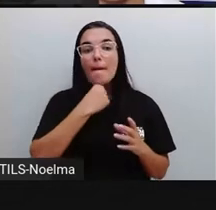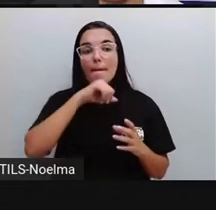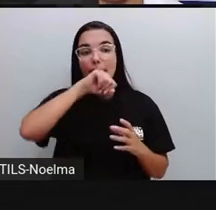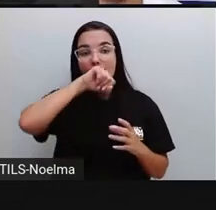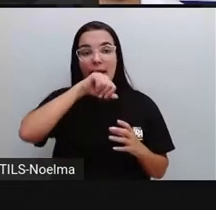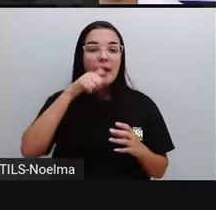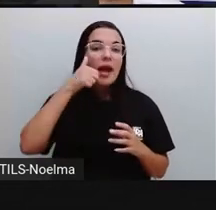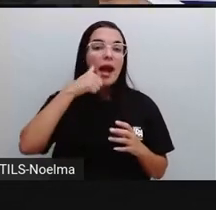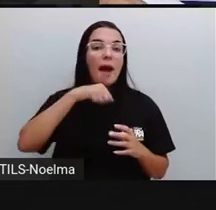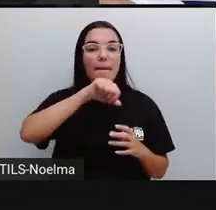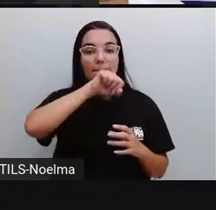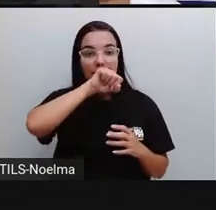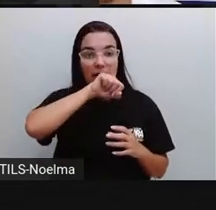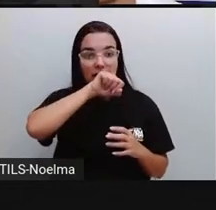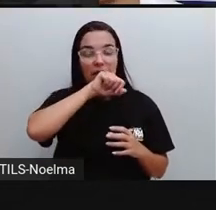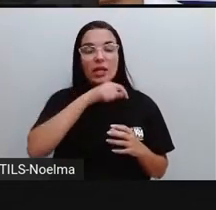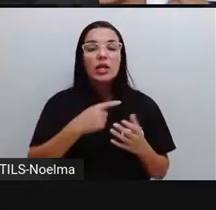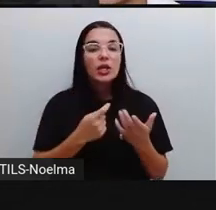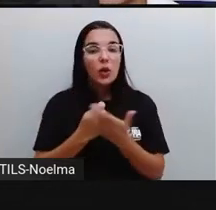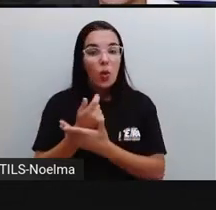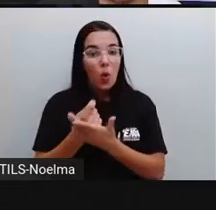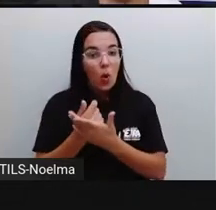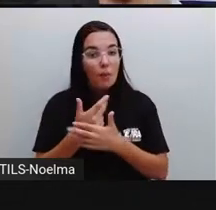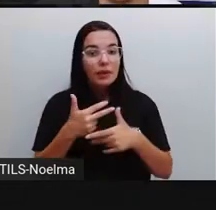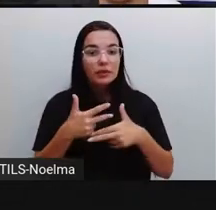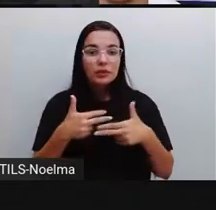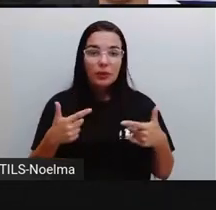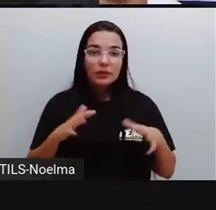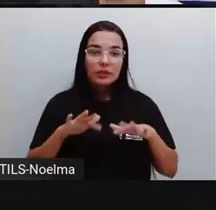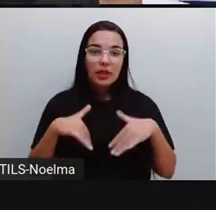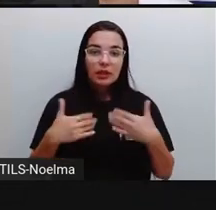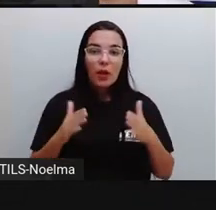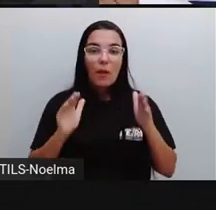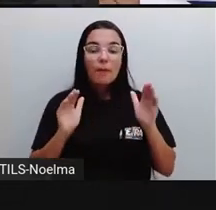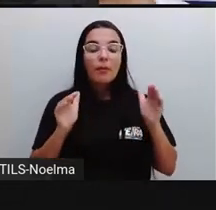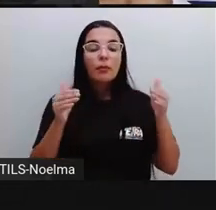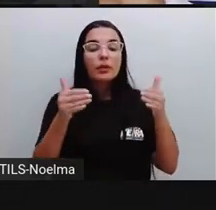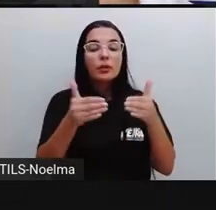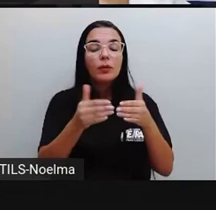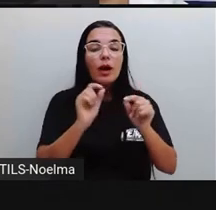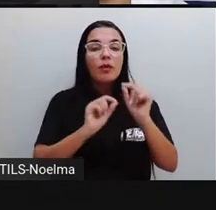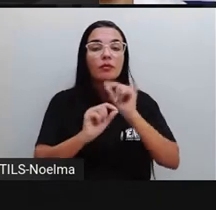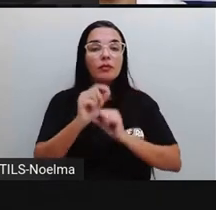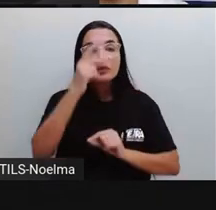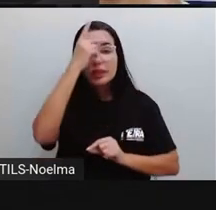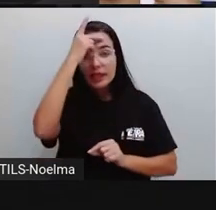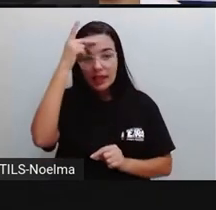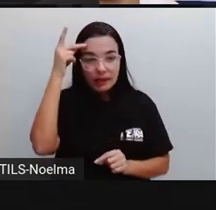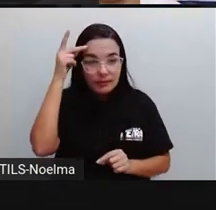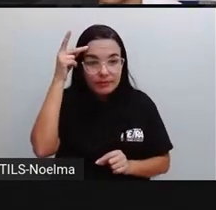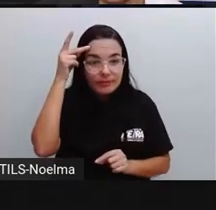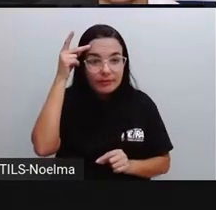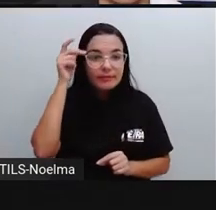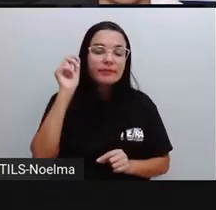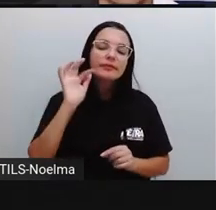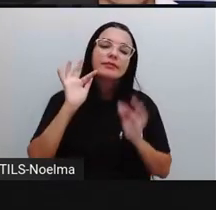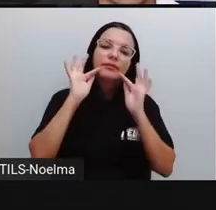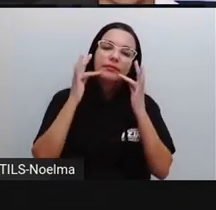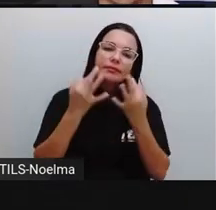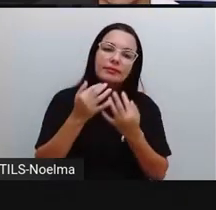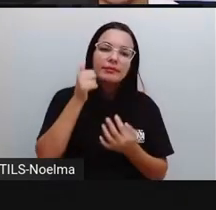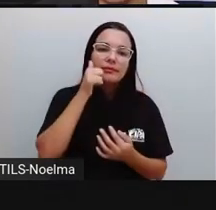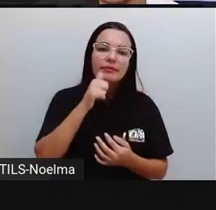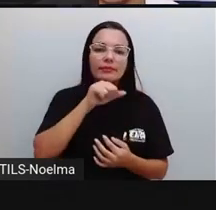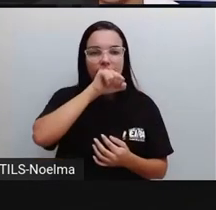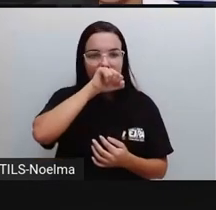Geralmente, alguns pais também levam até as crianças para escolher, né? Do personagem preferido. Mas quem compra